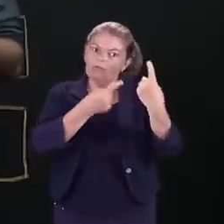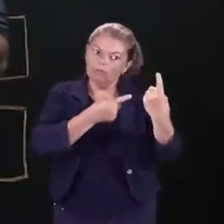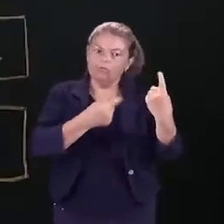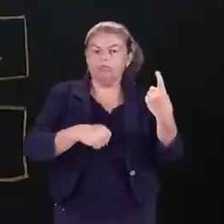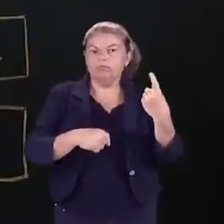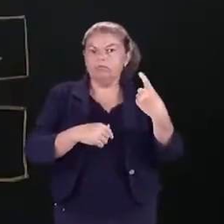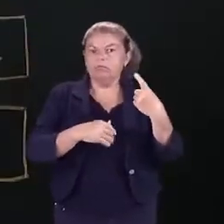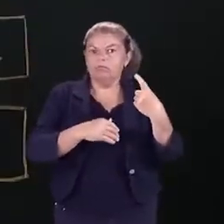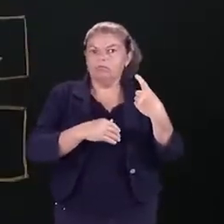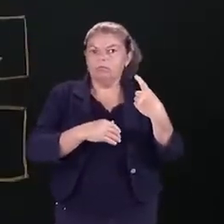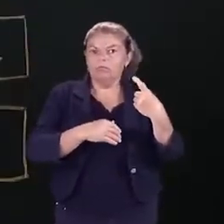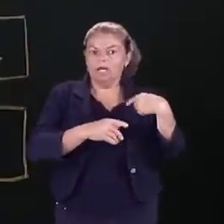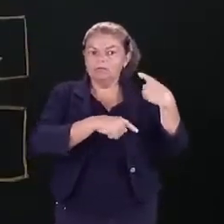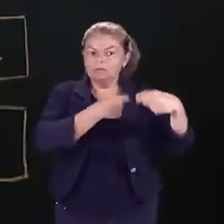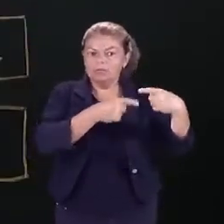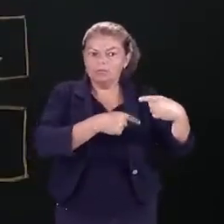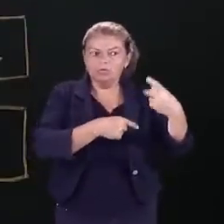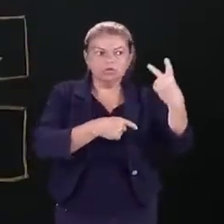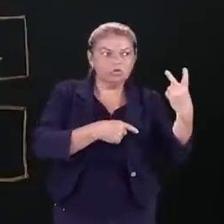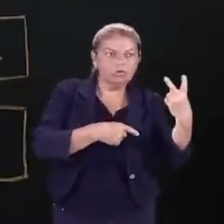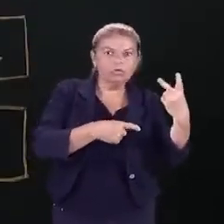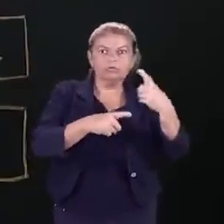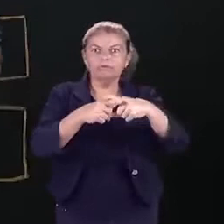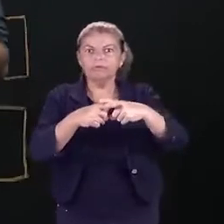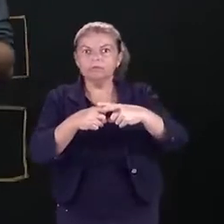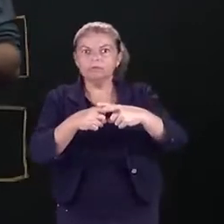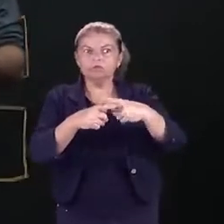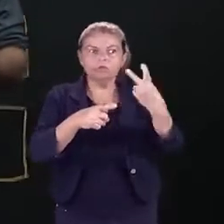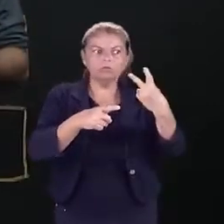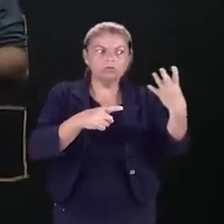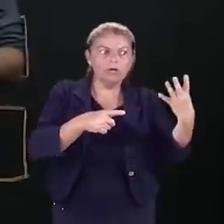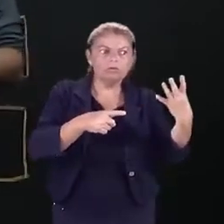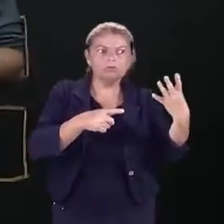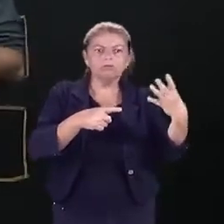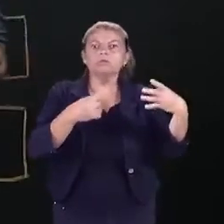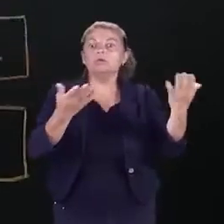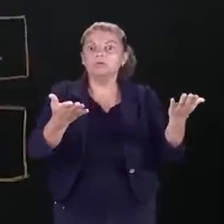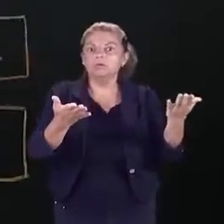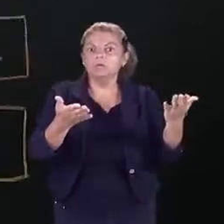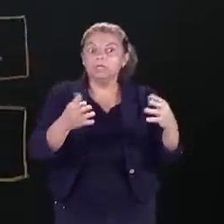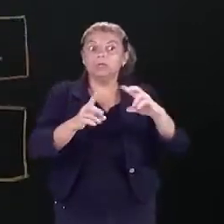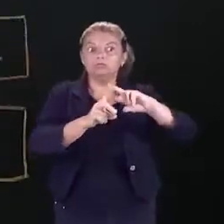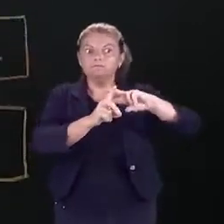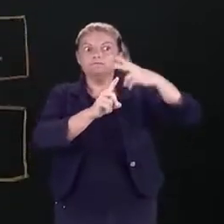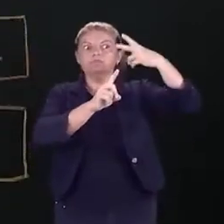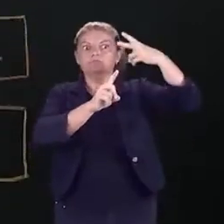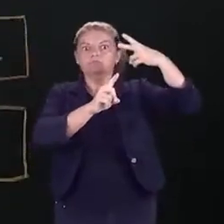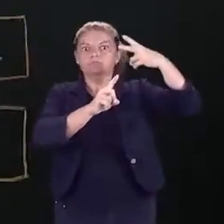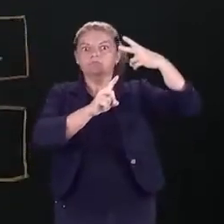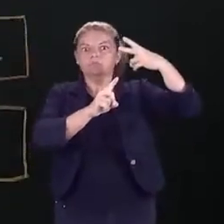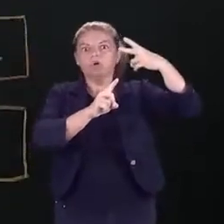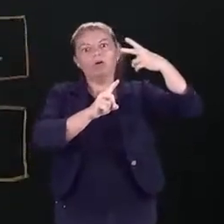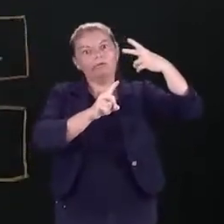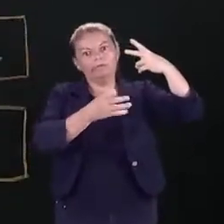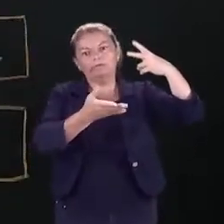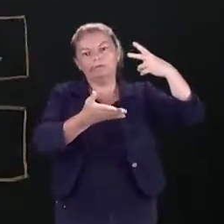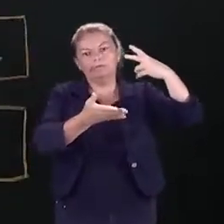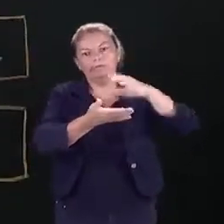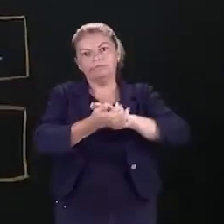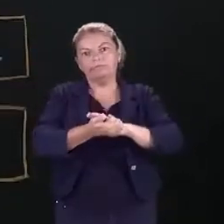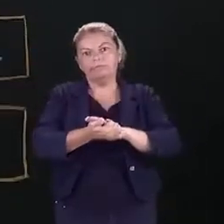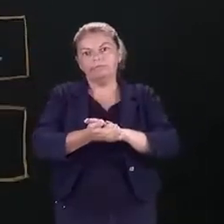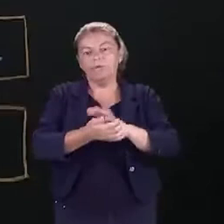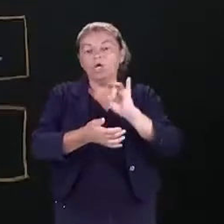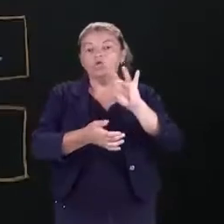2. 2 vezes 2 é igual a 4. Opa! Se eu pulei de 1 para 4, reparem que já ultrapassou o número 2.